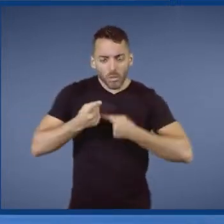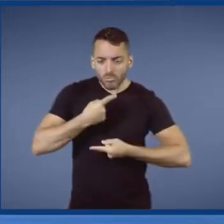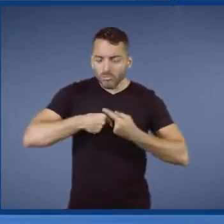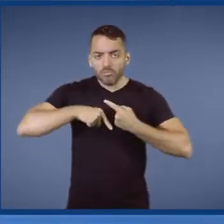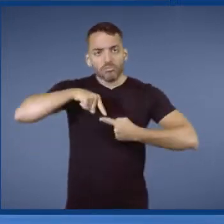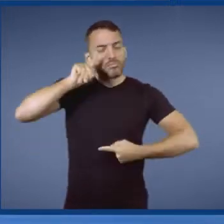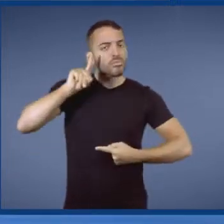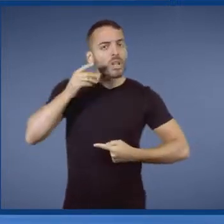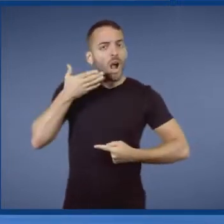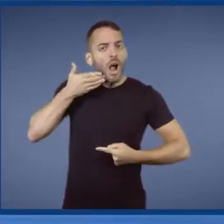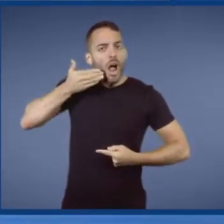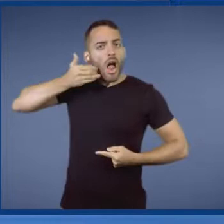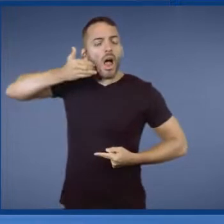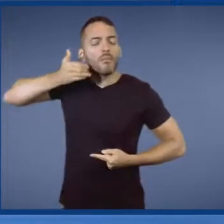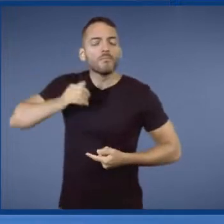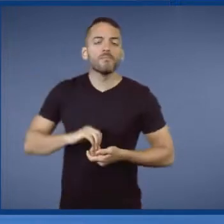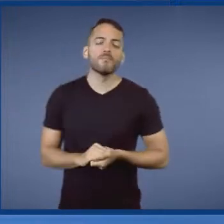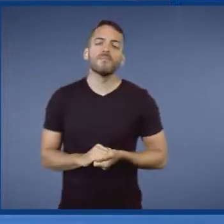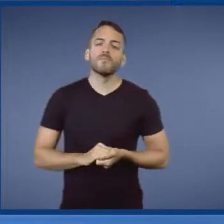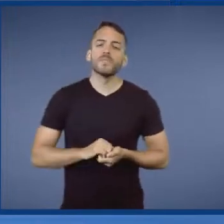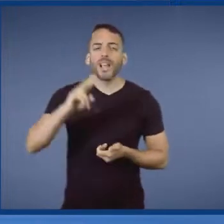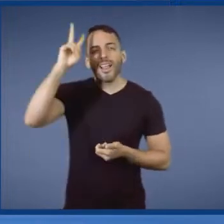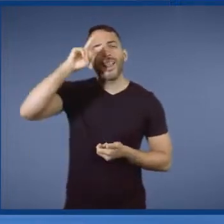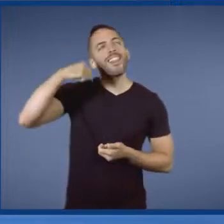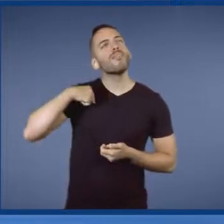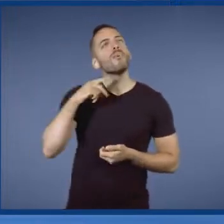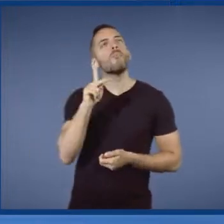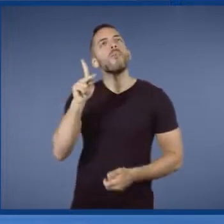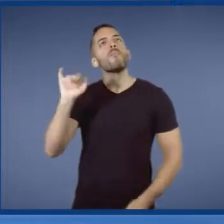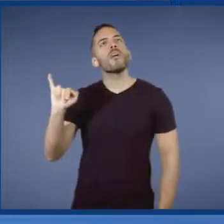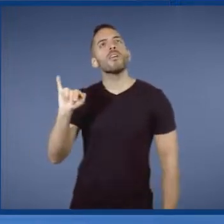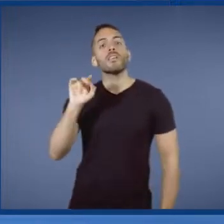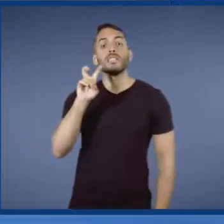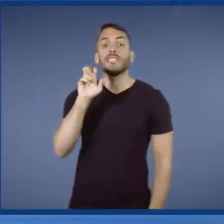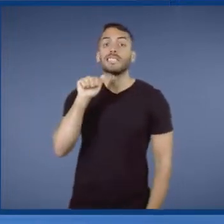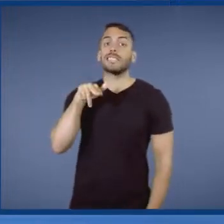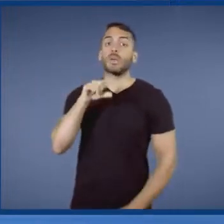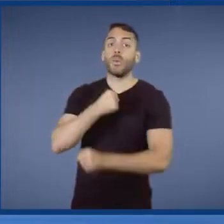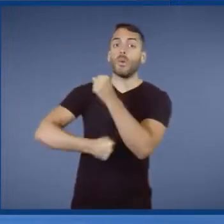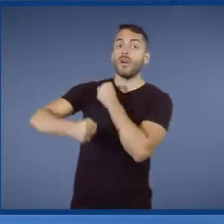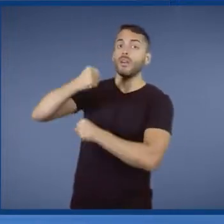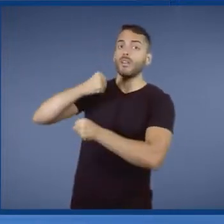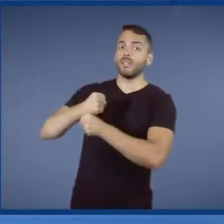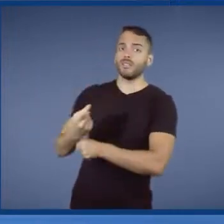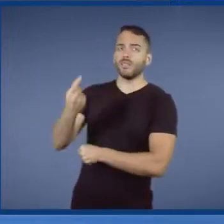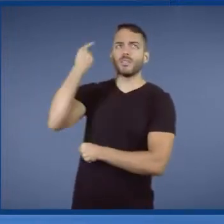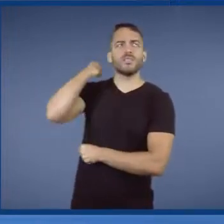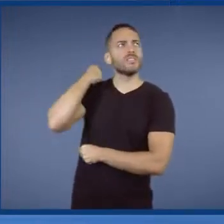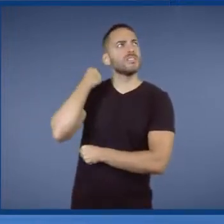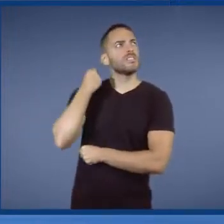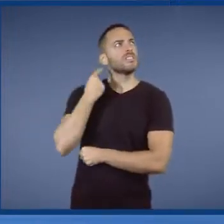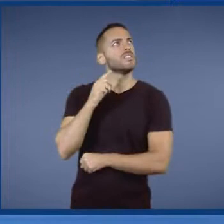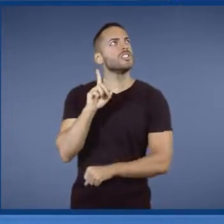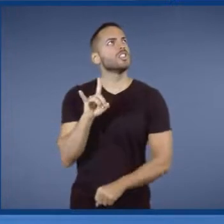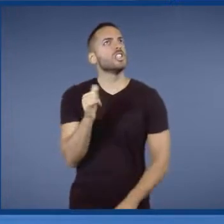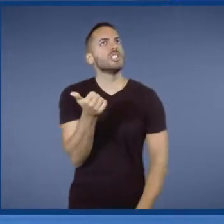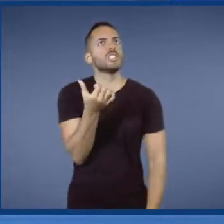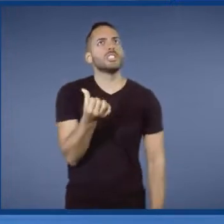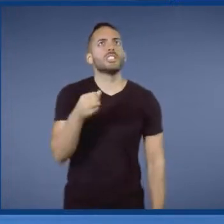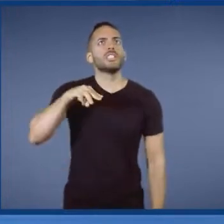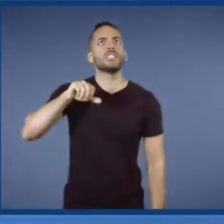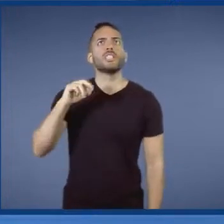É impossível não lembrar dos meus tempos de PPI há cinco anos atrás, dia 16 de março de